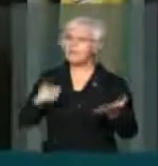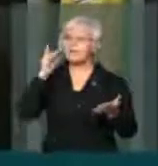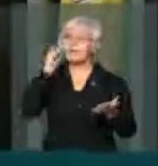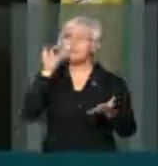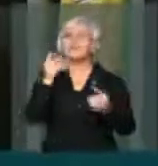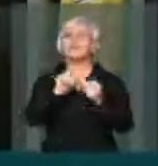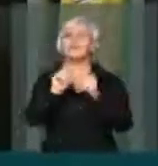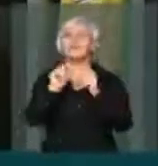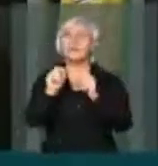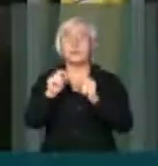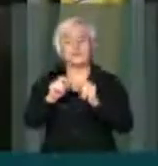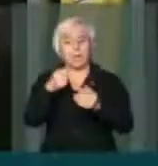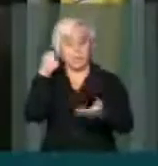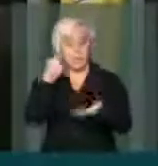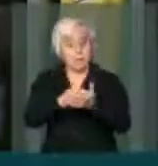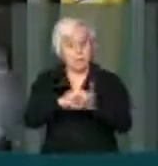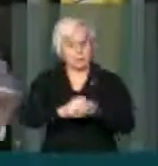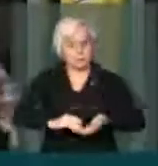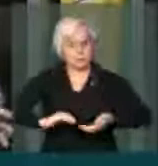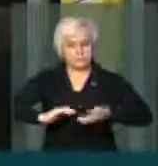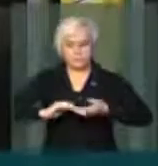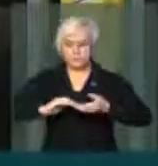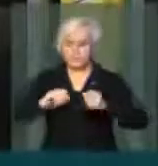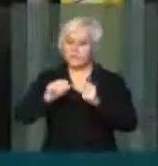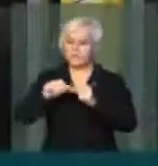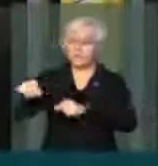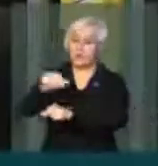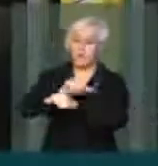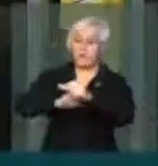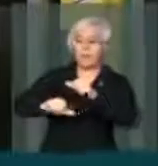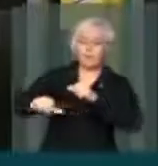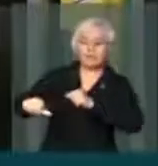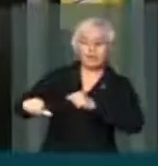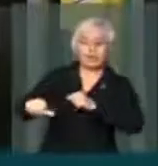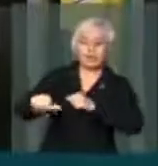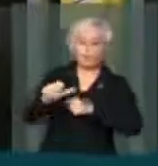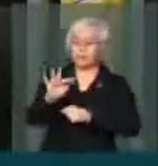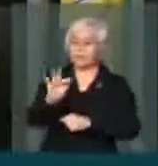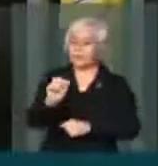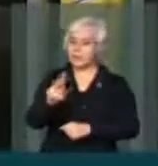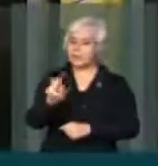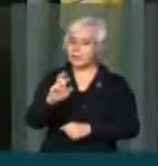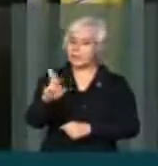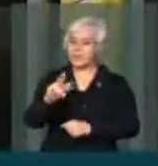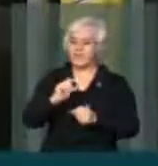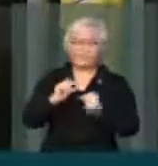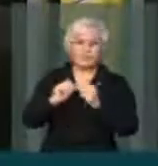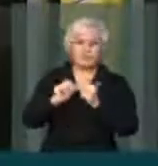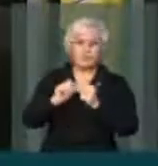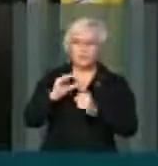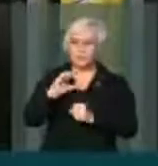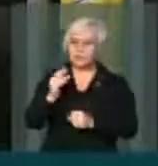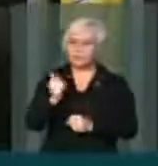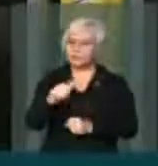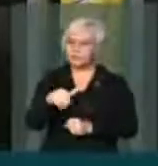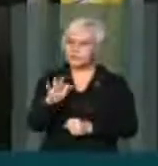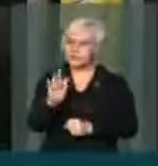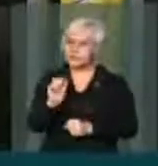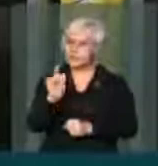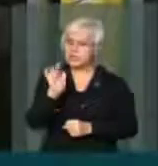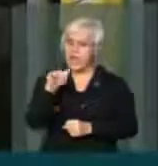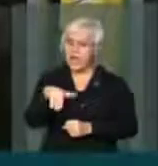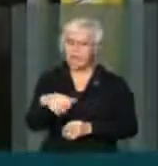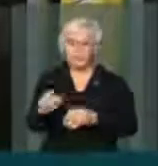Usando o Congresso Nacional, fazendo uma troca de favor, chantageando essa casa, querendo